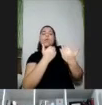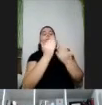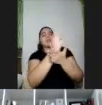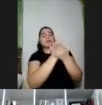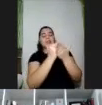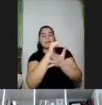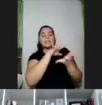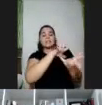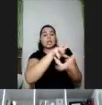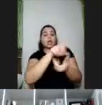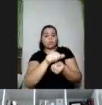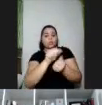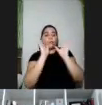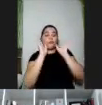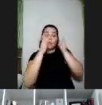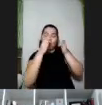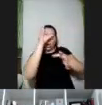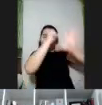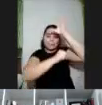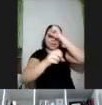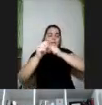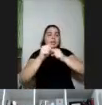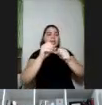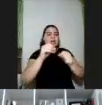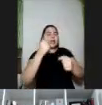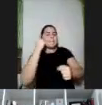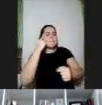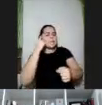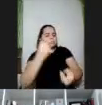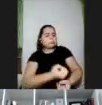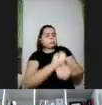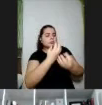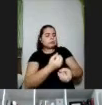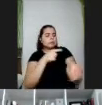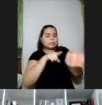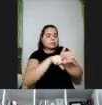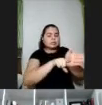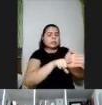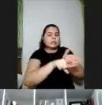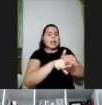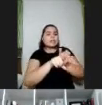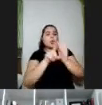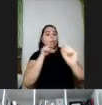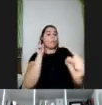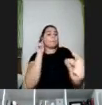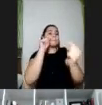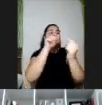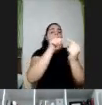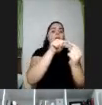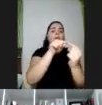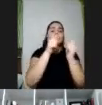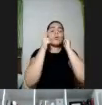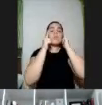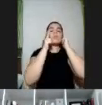para aprendizagem pudesse ter sido pensado na sua aplicação muito ligada a promover